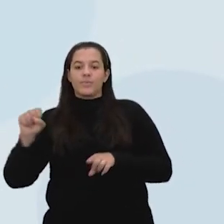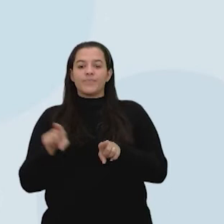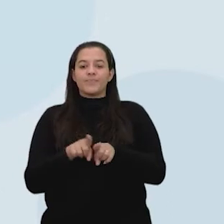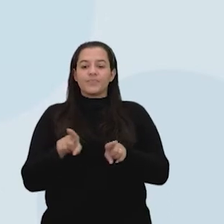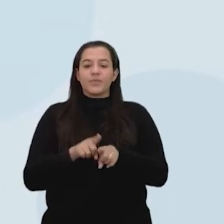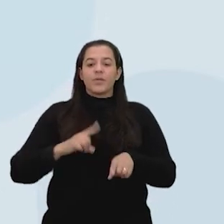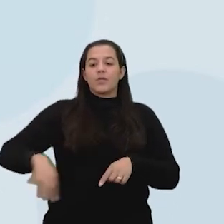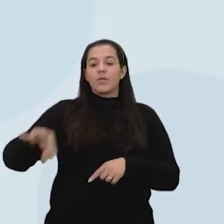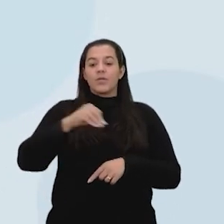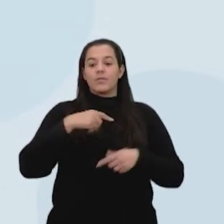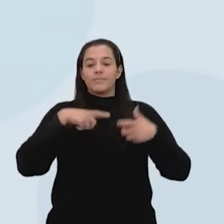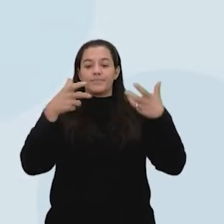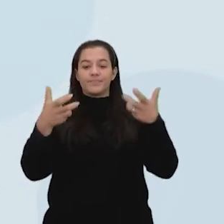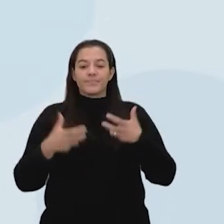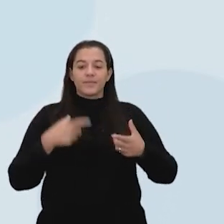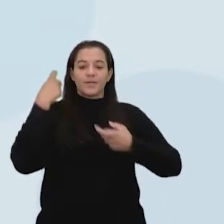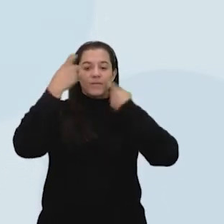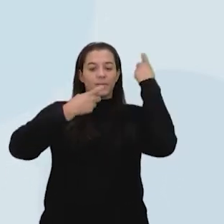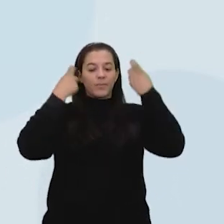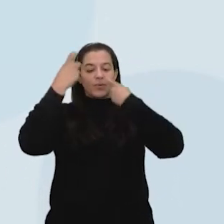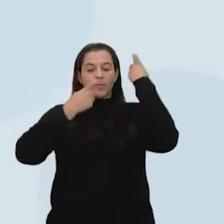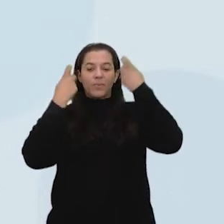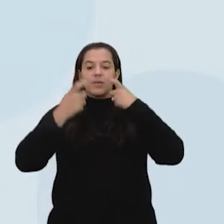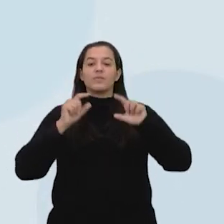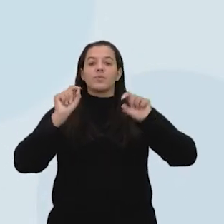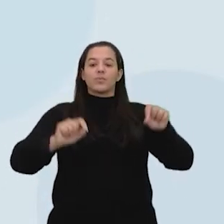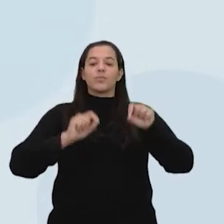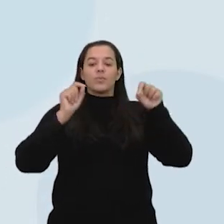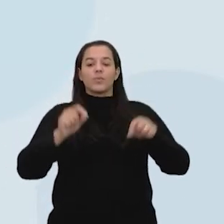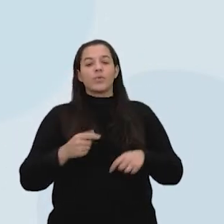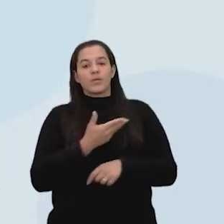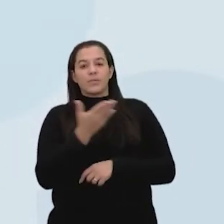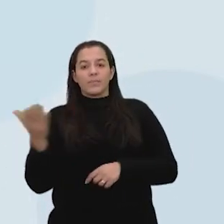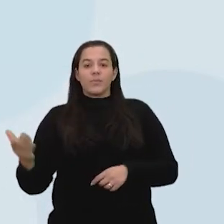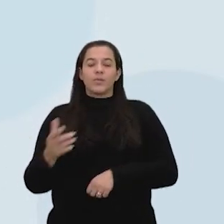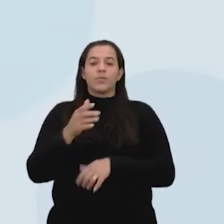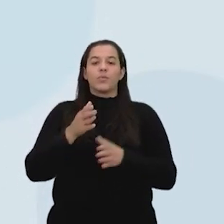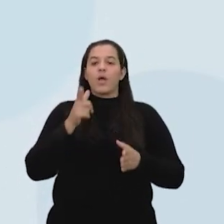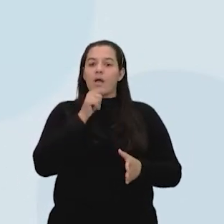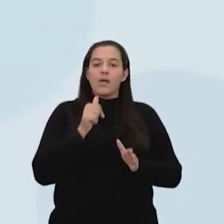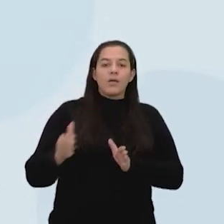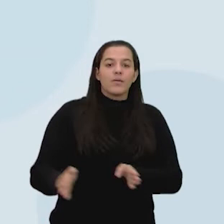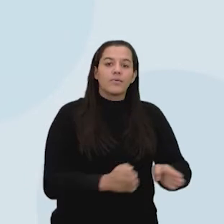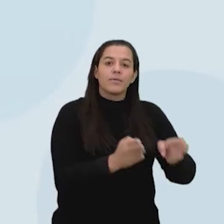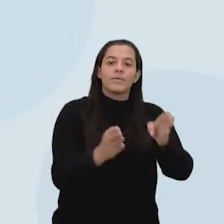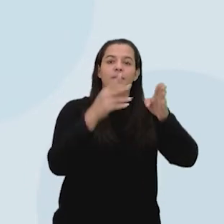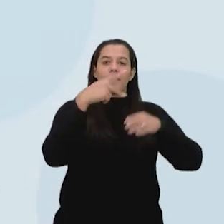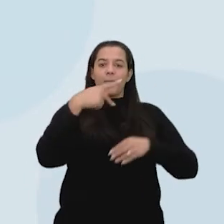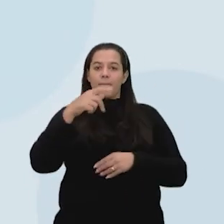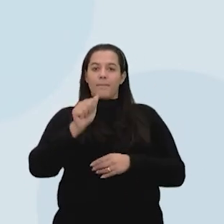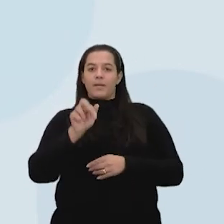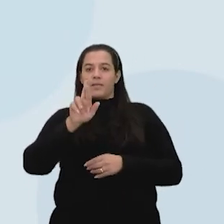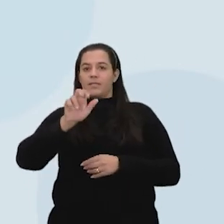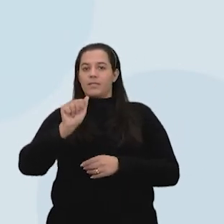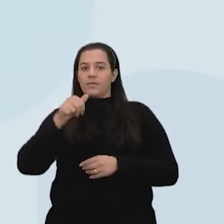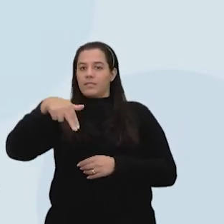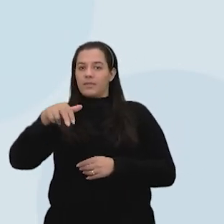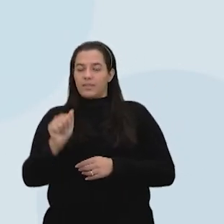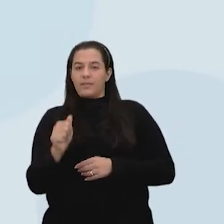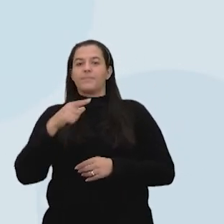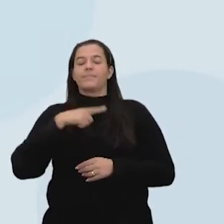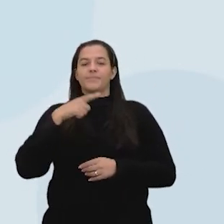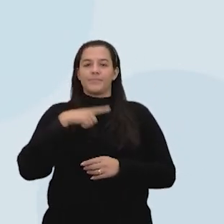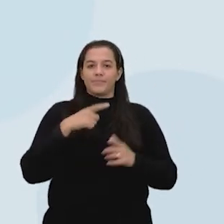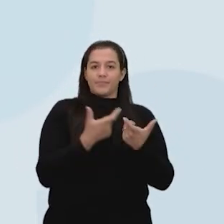estamos particularmente preocupados por causa do rio Paraná, onde está a hidrelétrica de Itaipu, que é gigantesca,